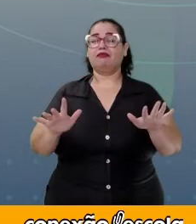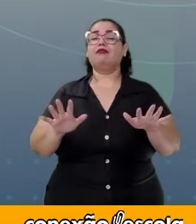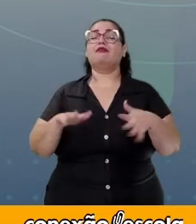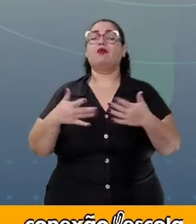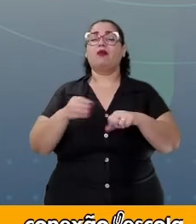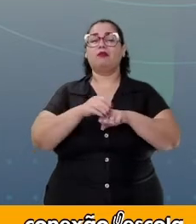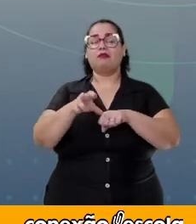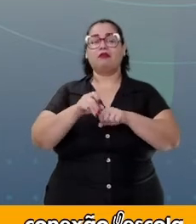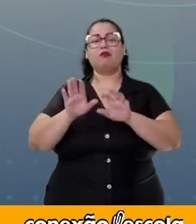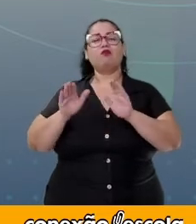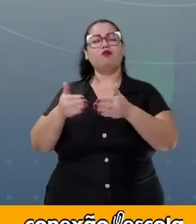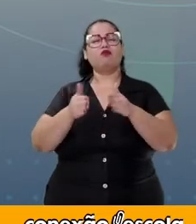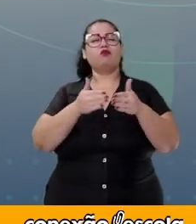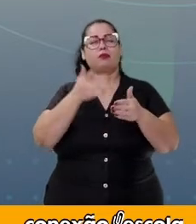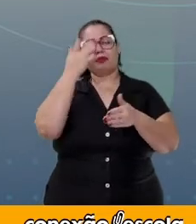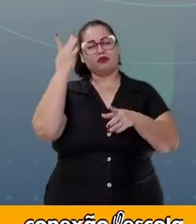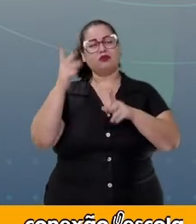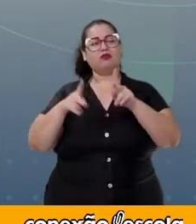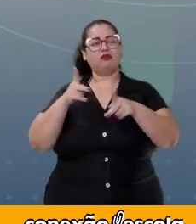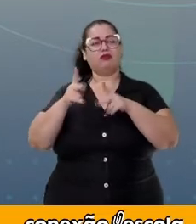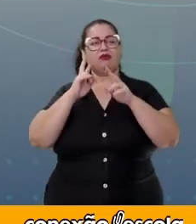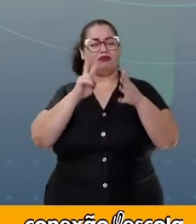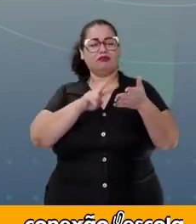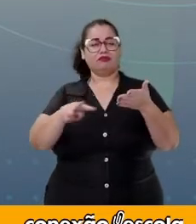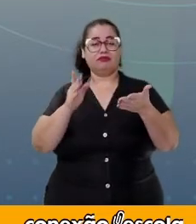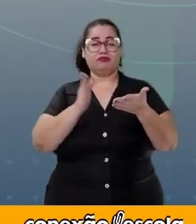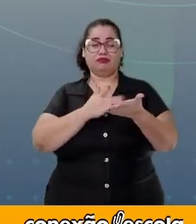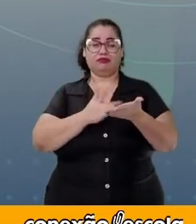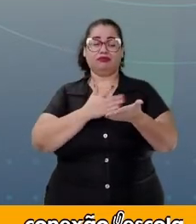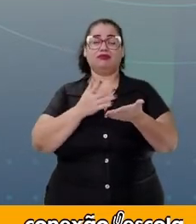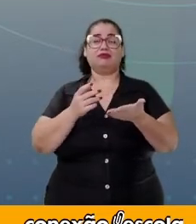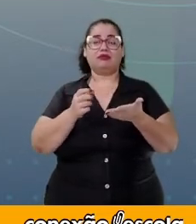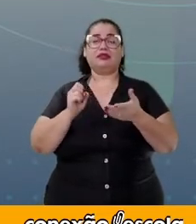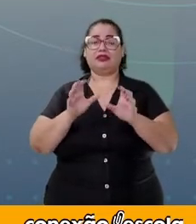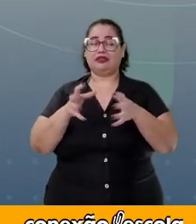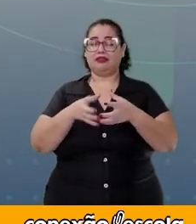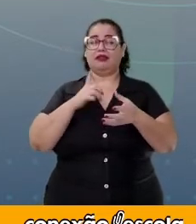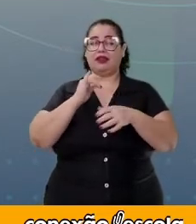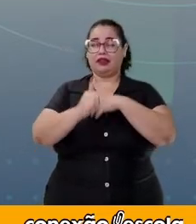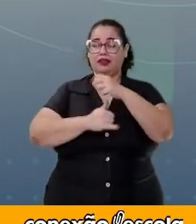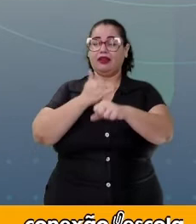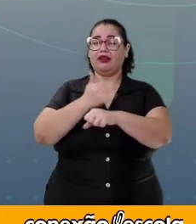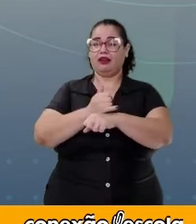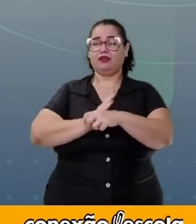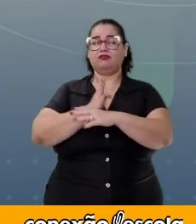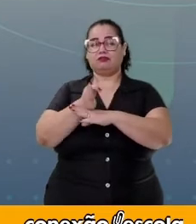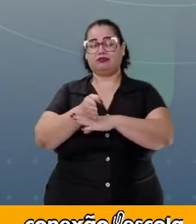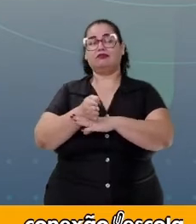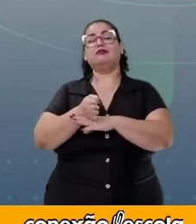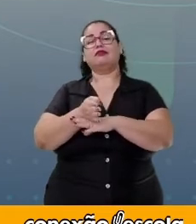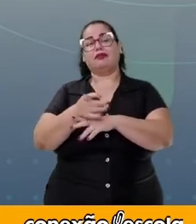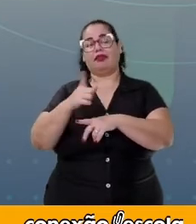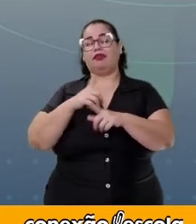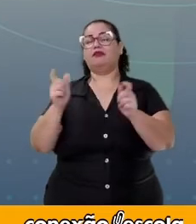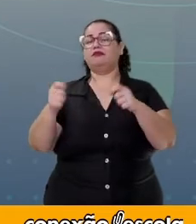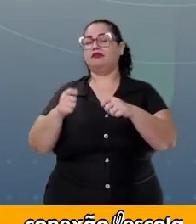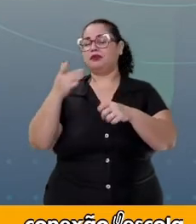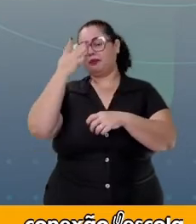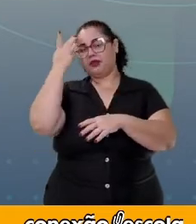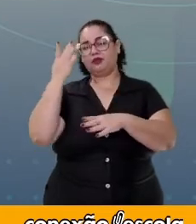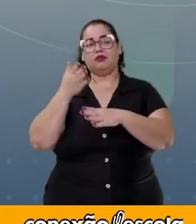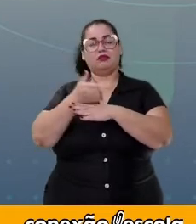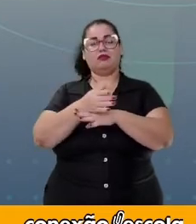para qual público específico. Lembrando que, se o texto está na internet, ele é passível de ser